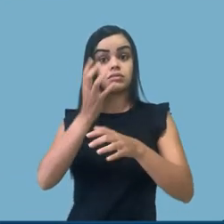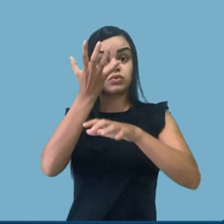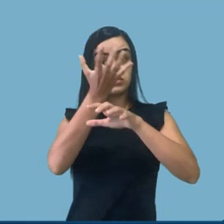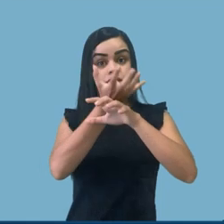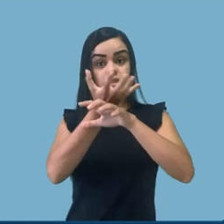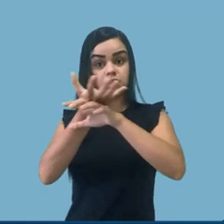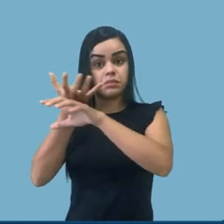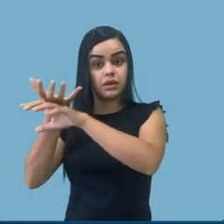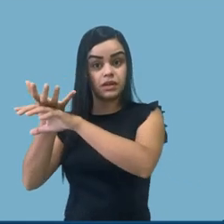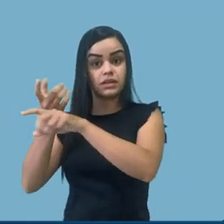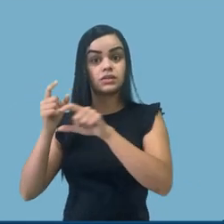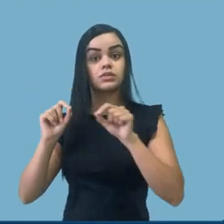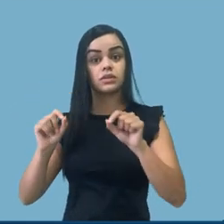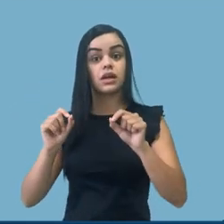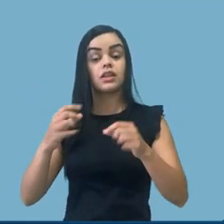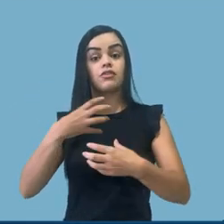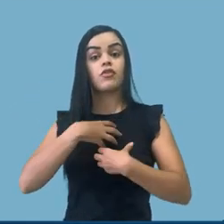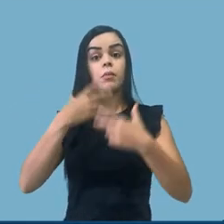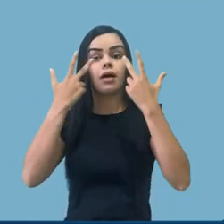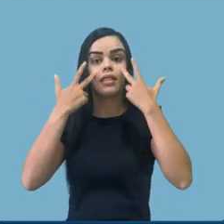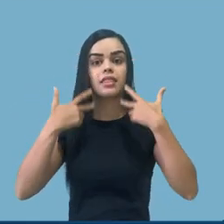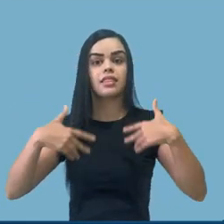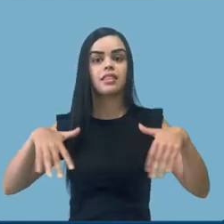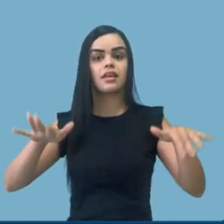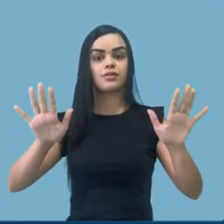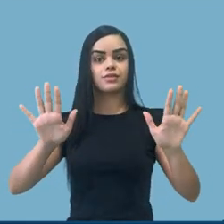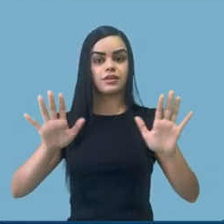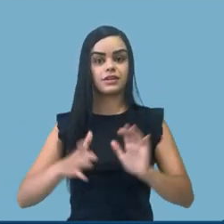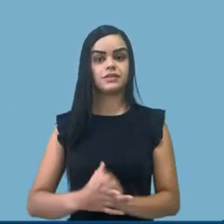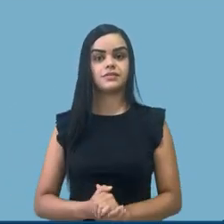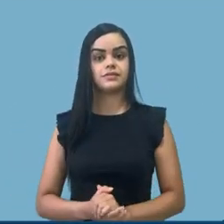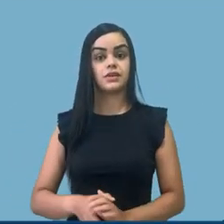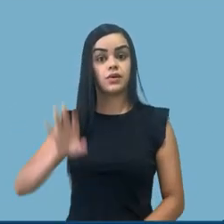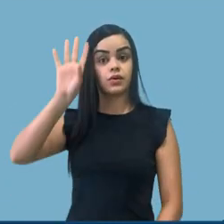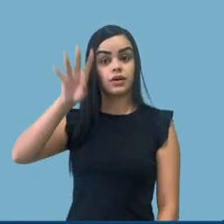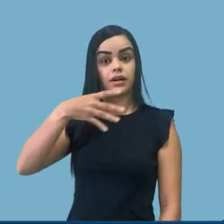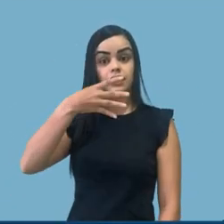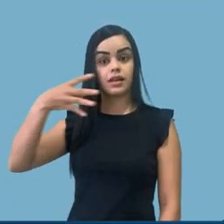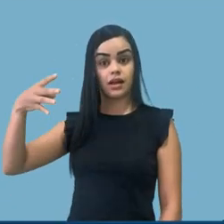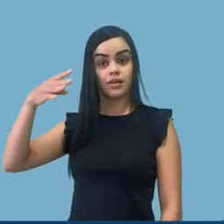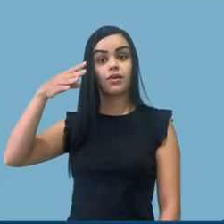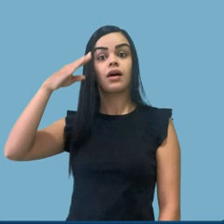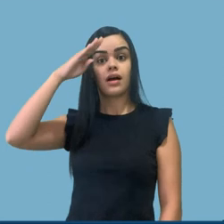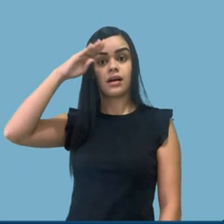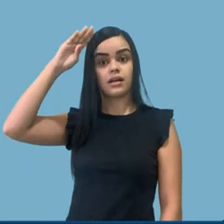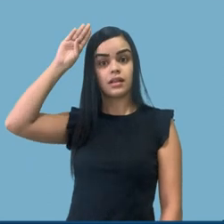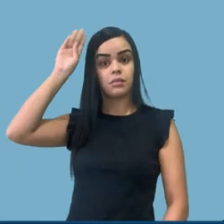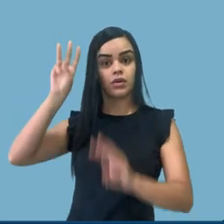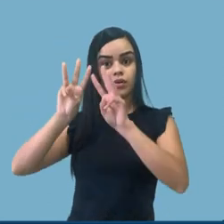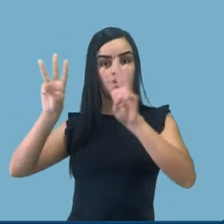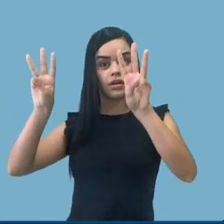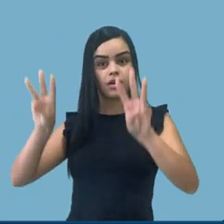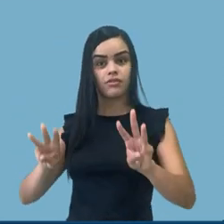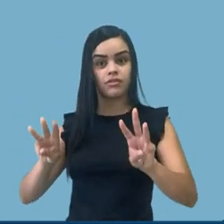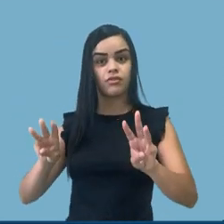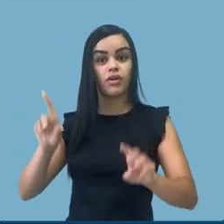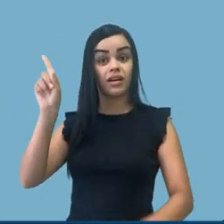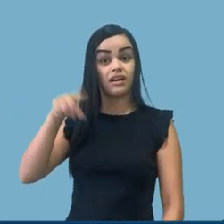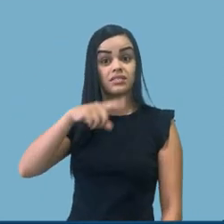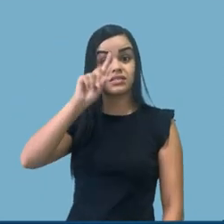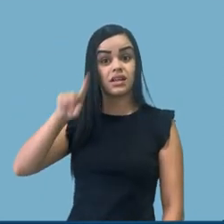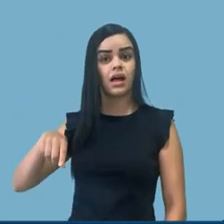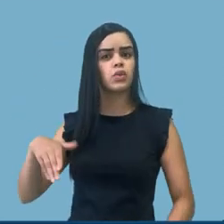unidades curriculares de uma forma muito mais natural. O calendário acadêmico da UFPR, ele foi suspenso no início de